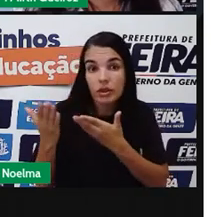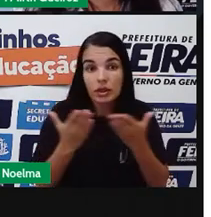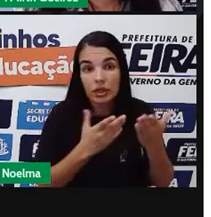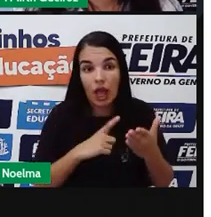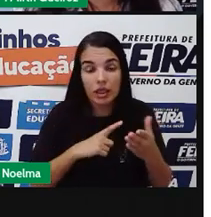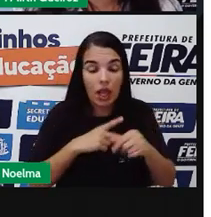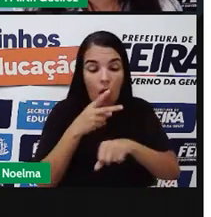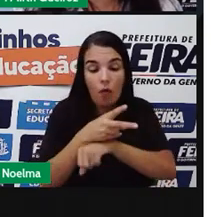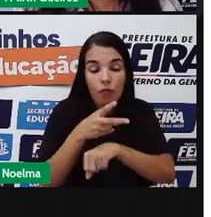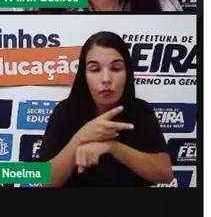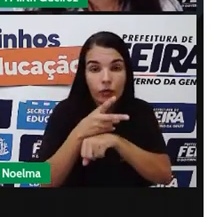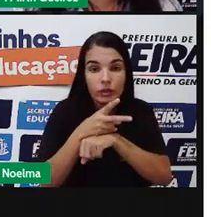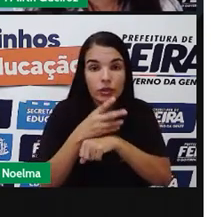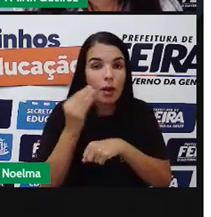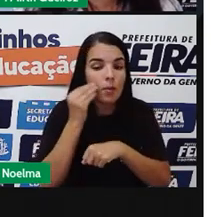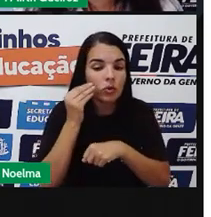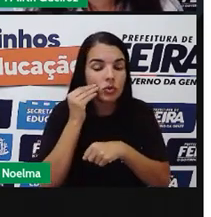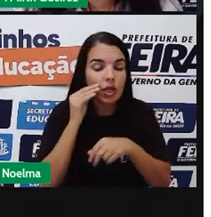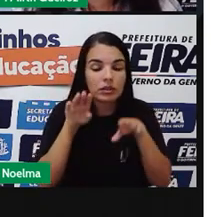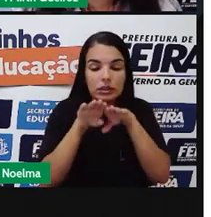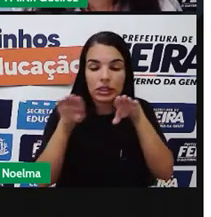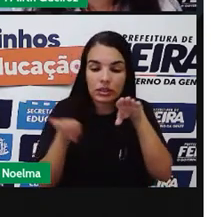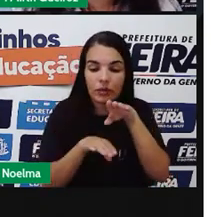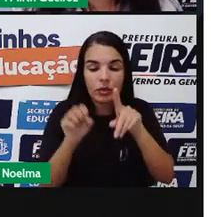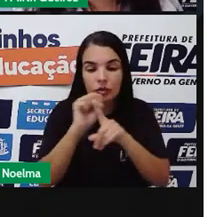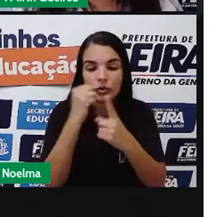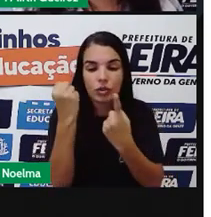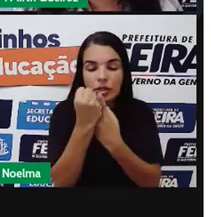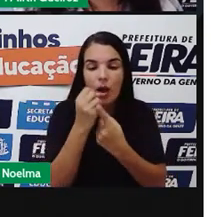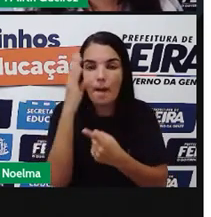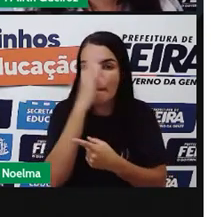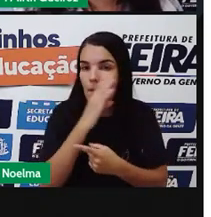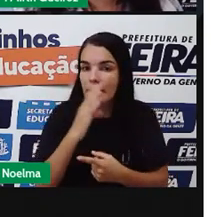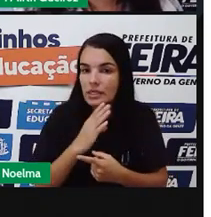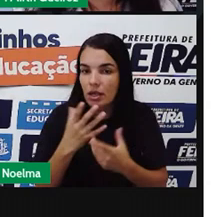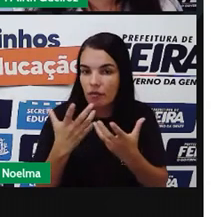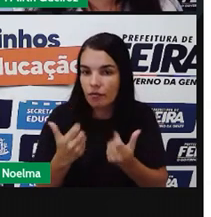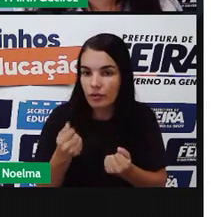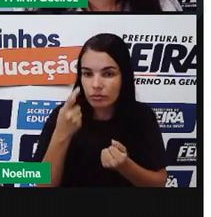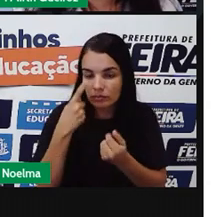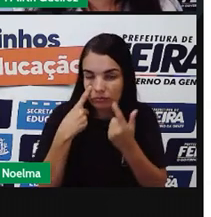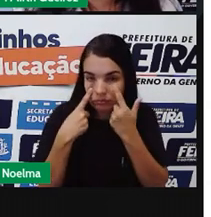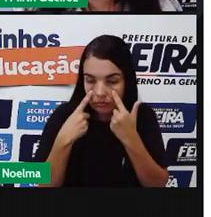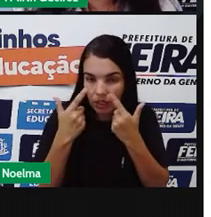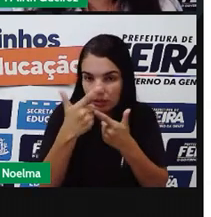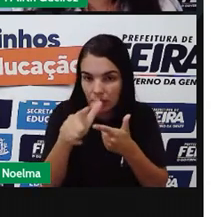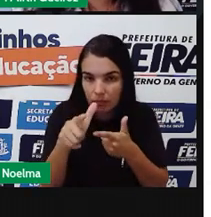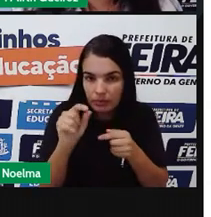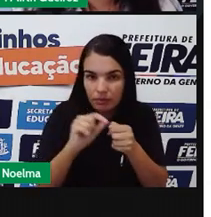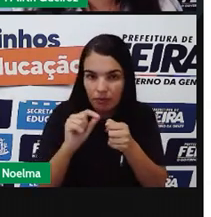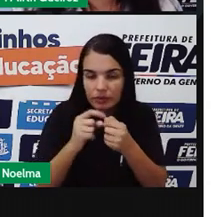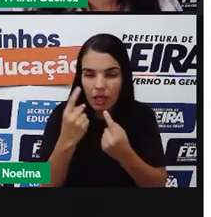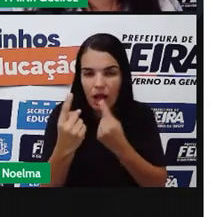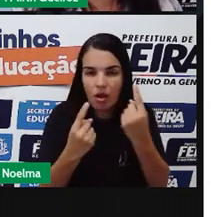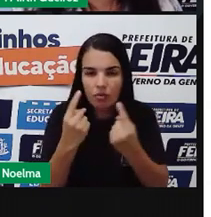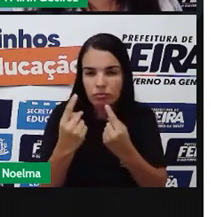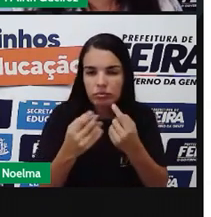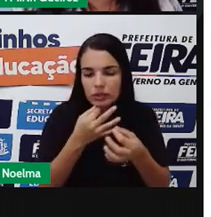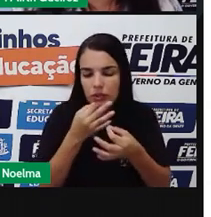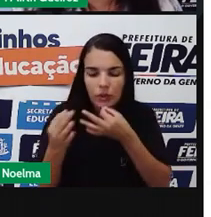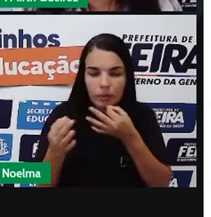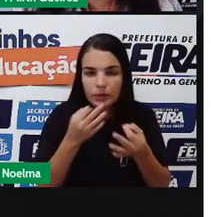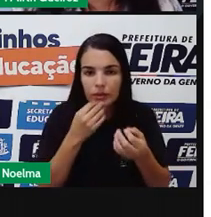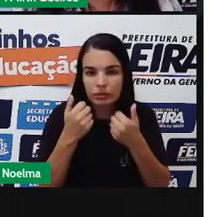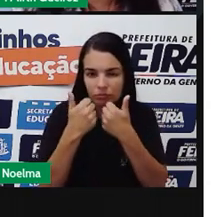Para vocês O vídeo A desigualdade Social no Brasil Vamos assistir E depois A gente vai fazer Alguns comentários A